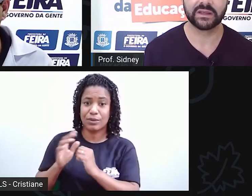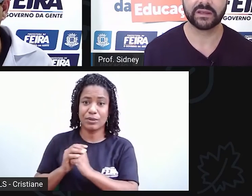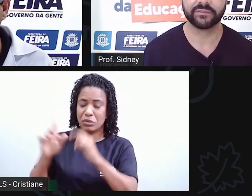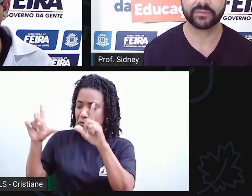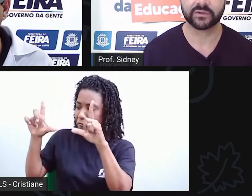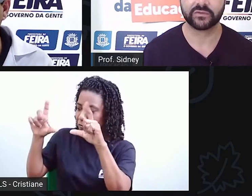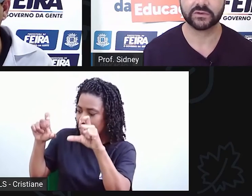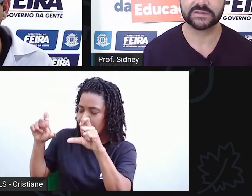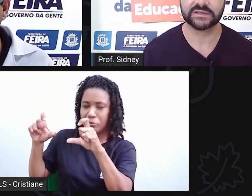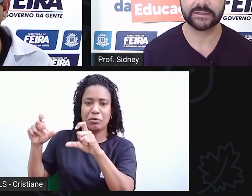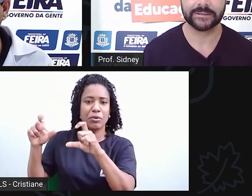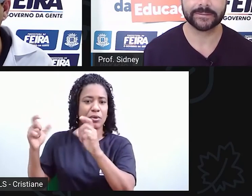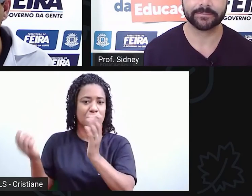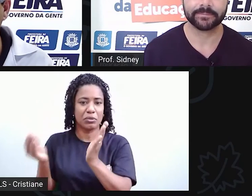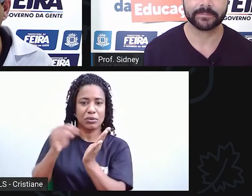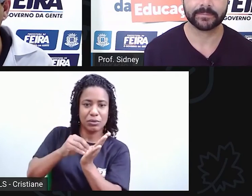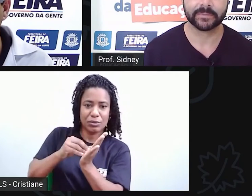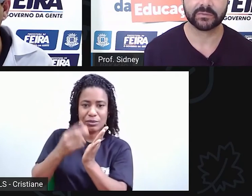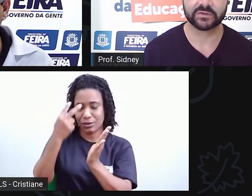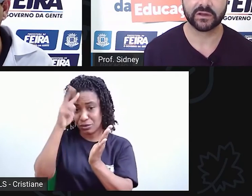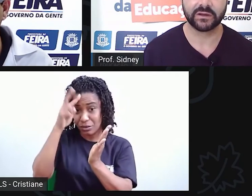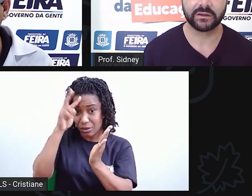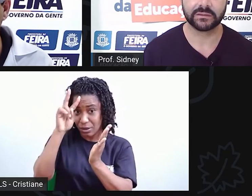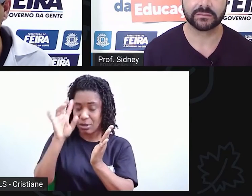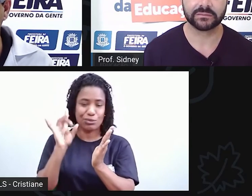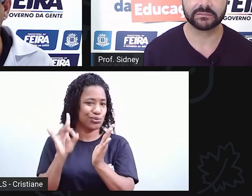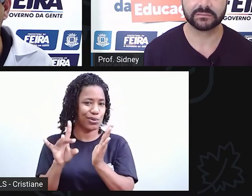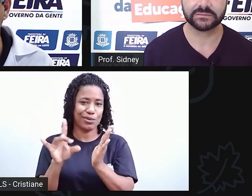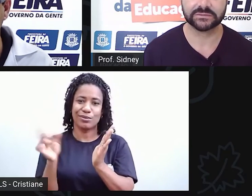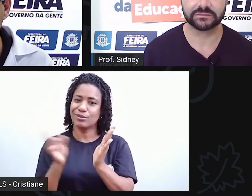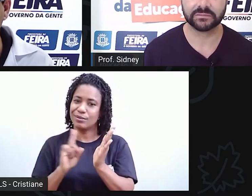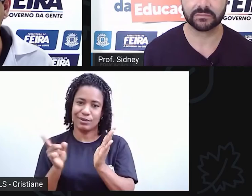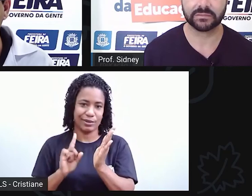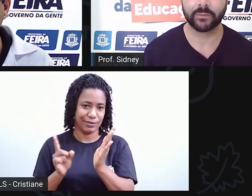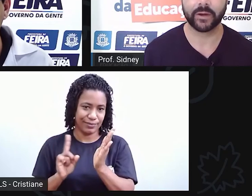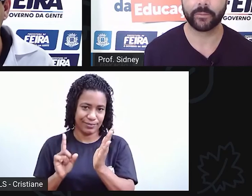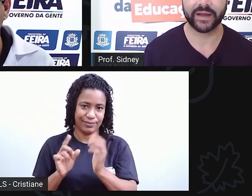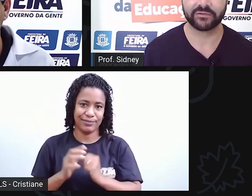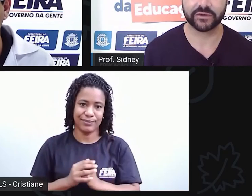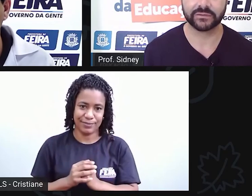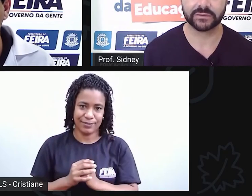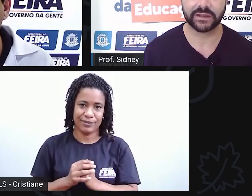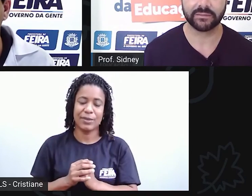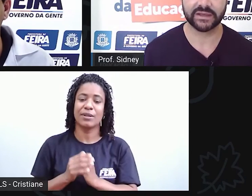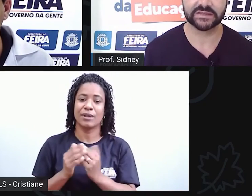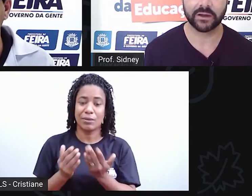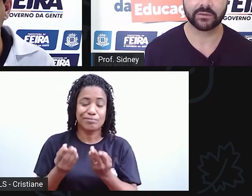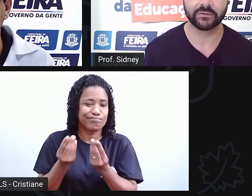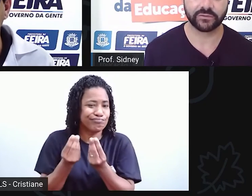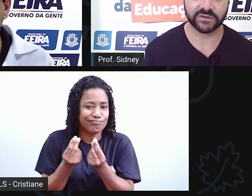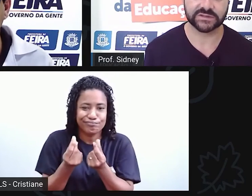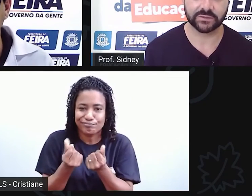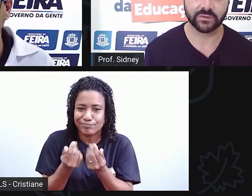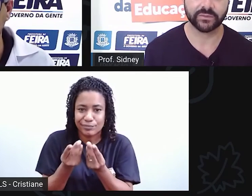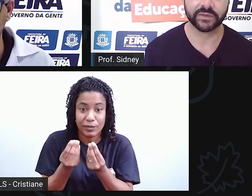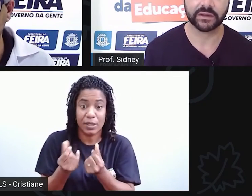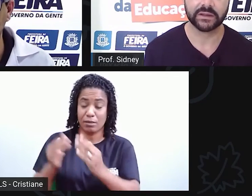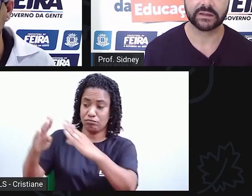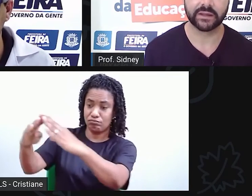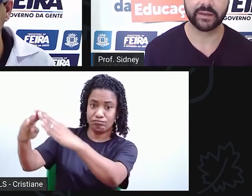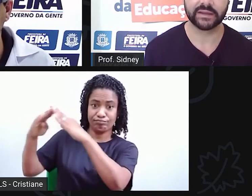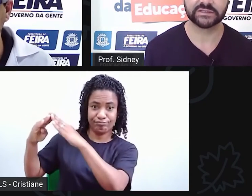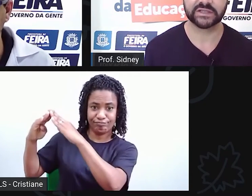que fosse só não palpável, mas algo físico.